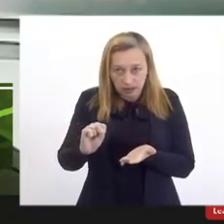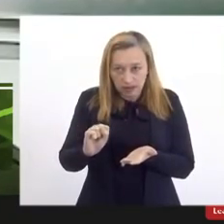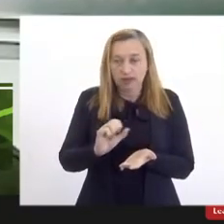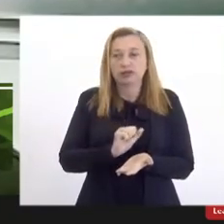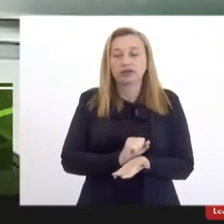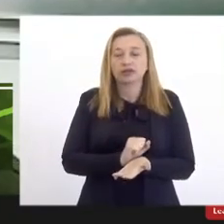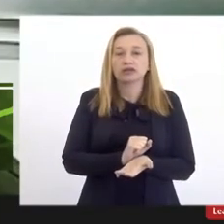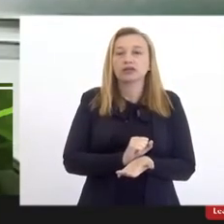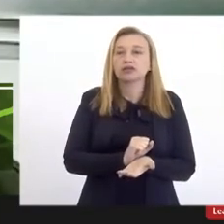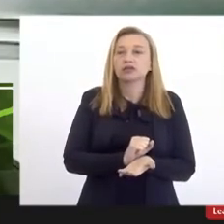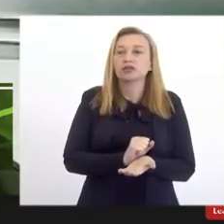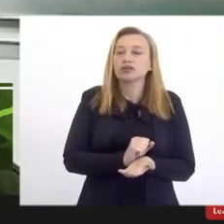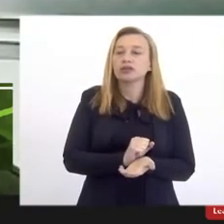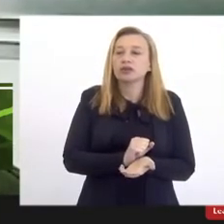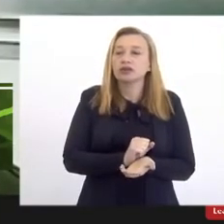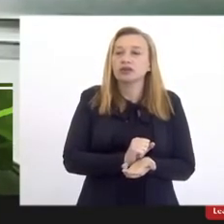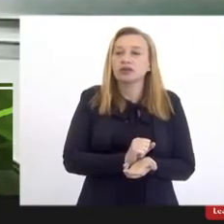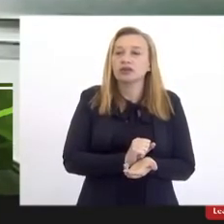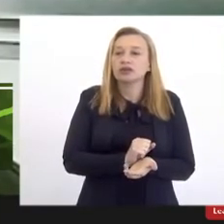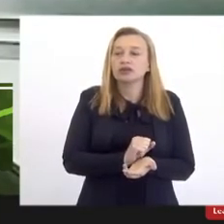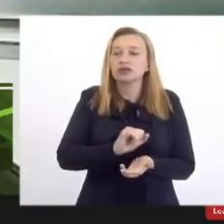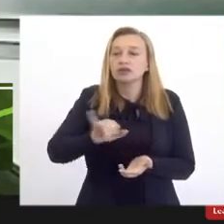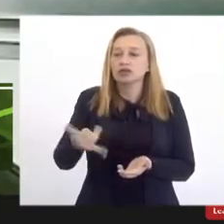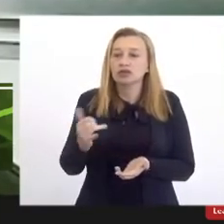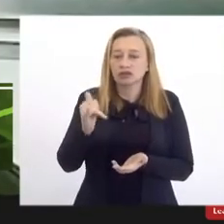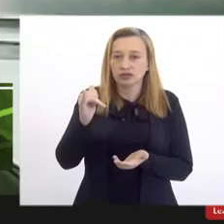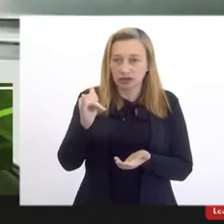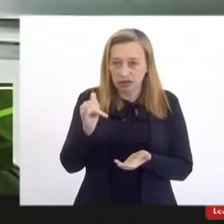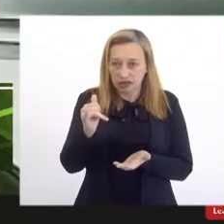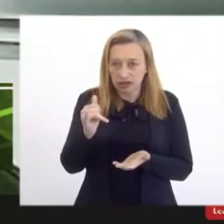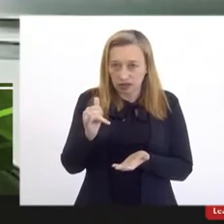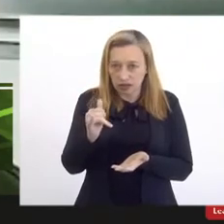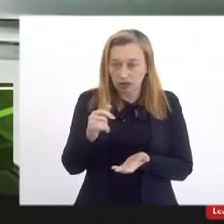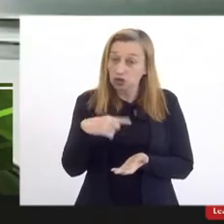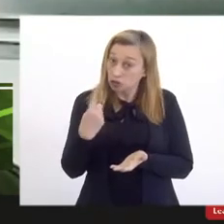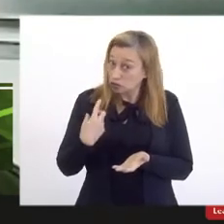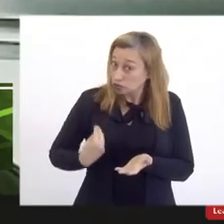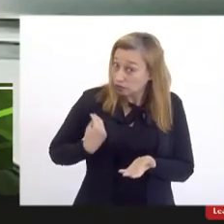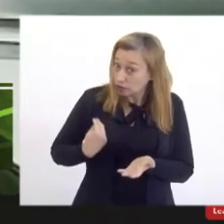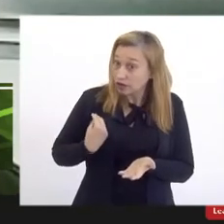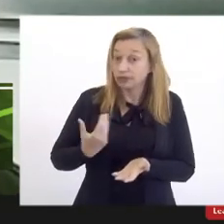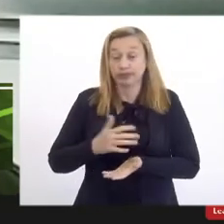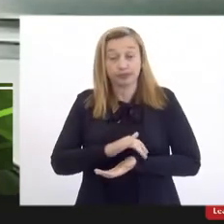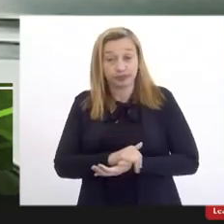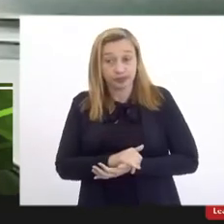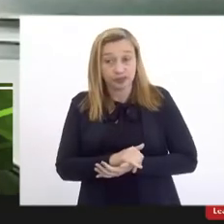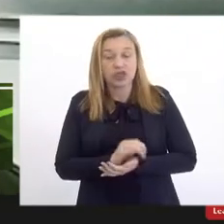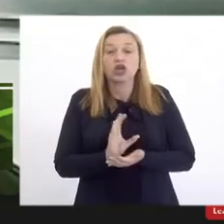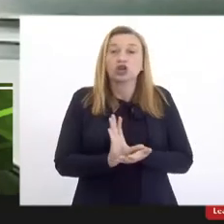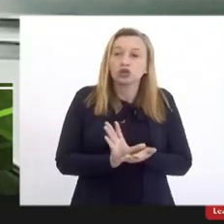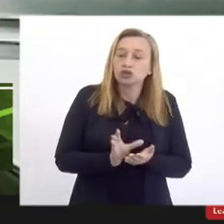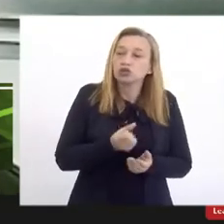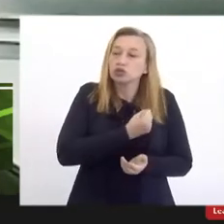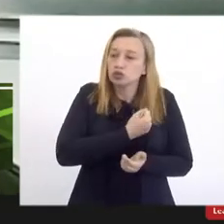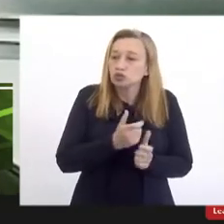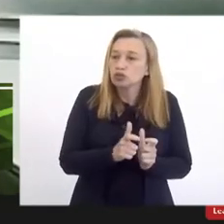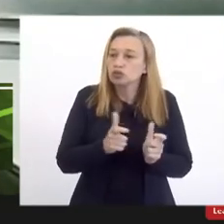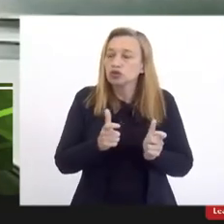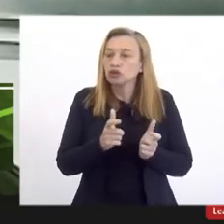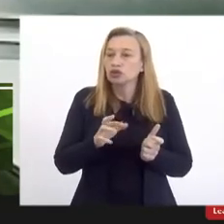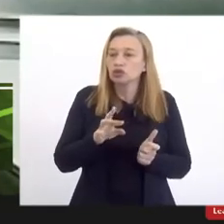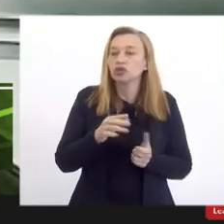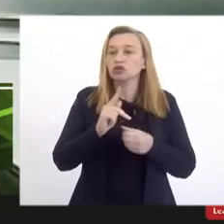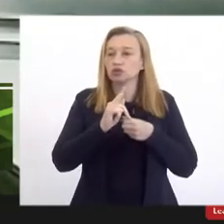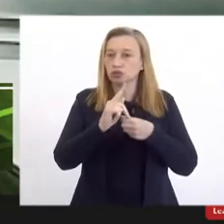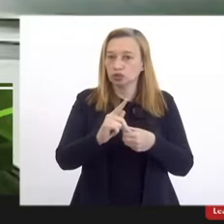de uma inflação galopante que nós estamos vivendo. e do aumento da receita dos Reuters